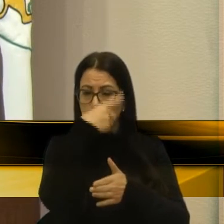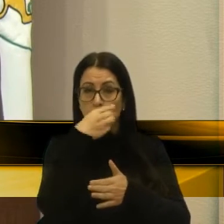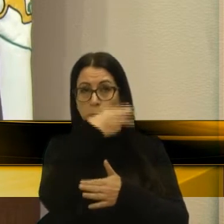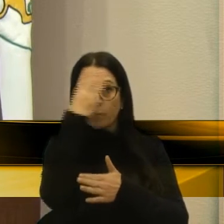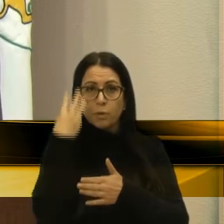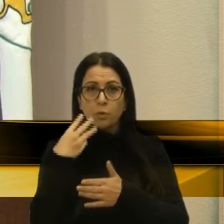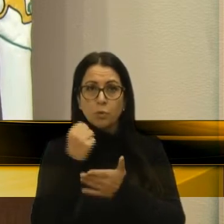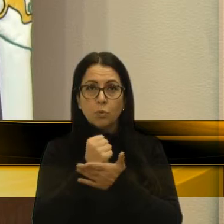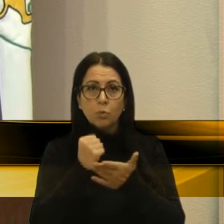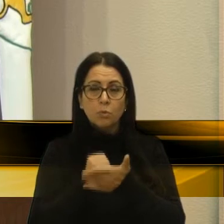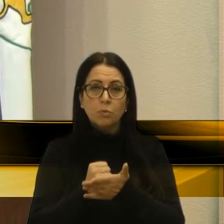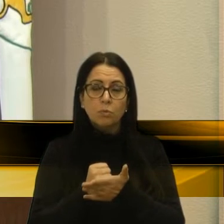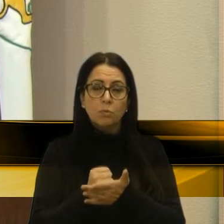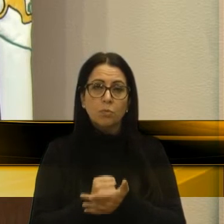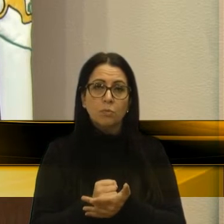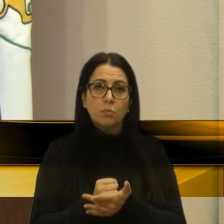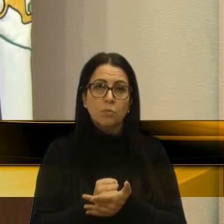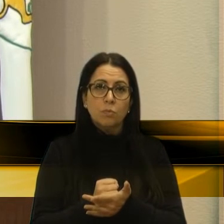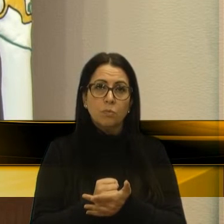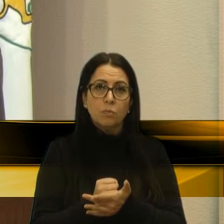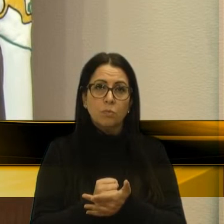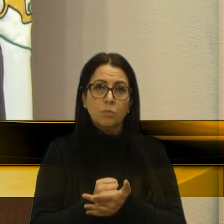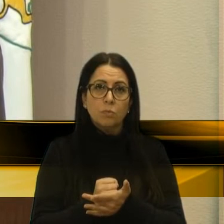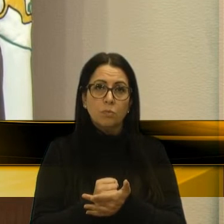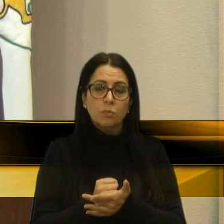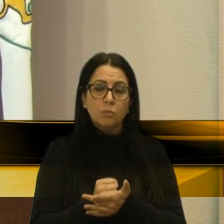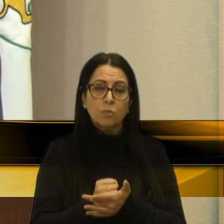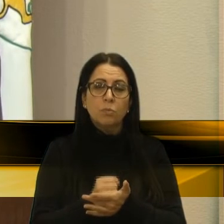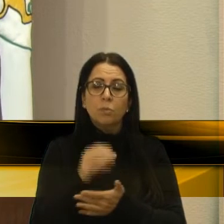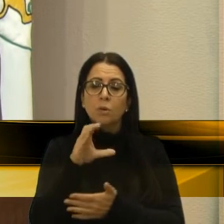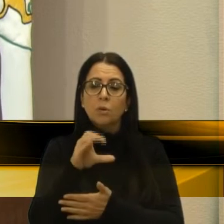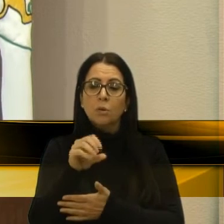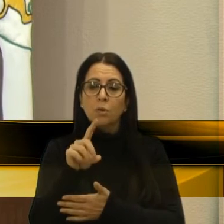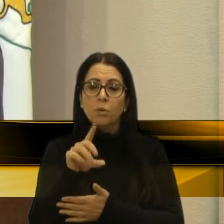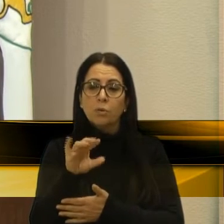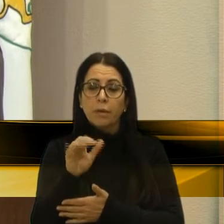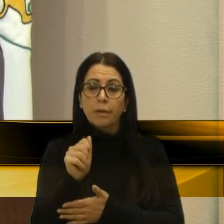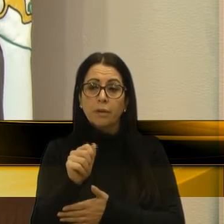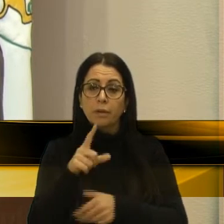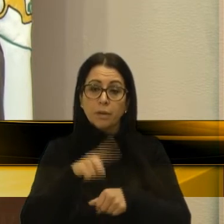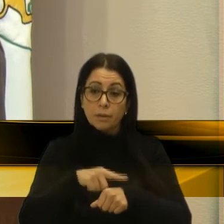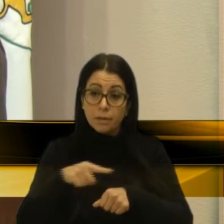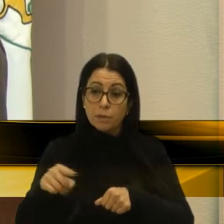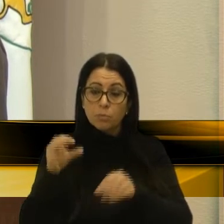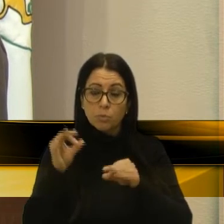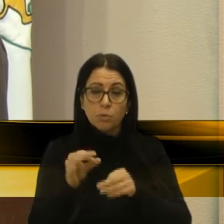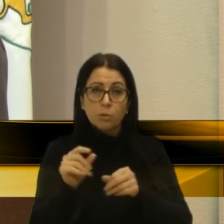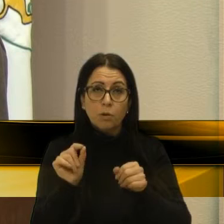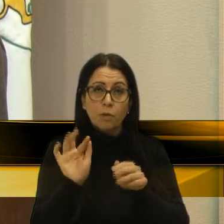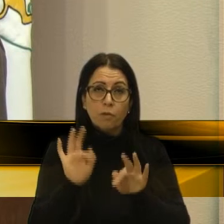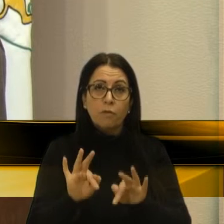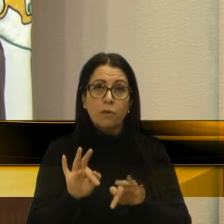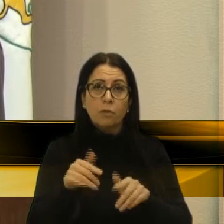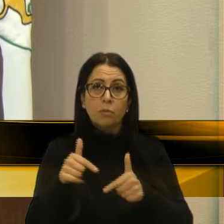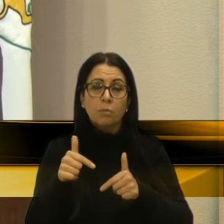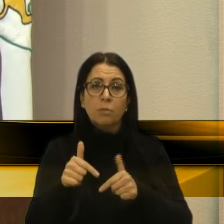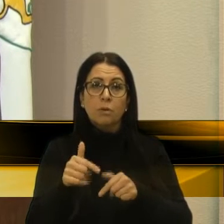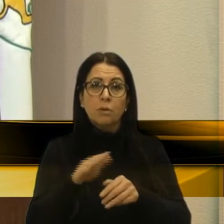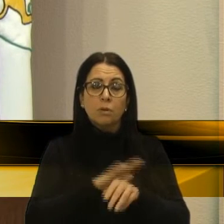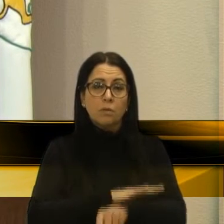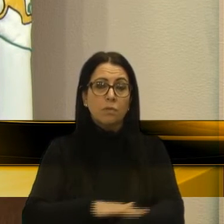contrato foi, então, aditado para que a Codeca tenha, tempo hábito para finalizar, o serviço de